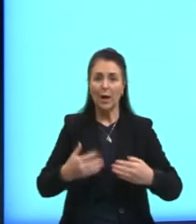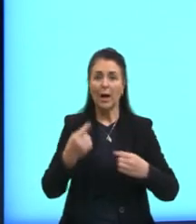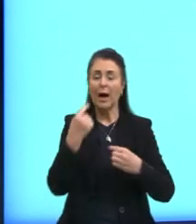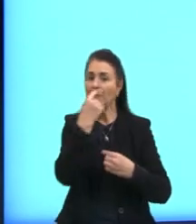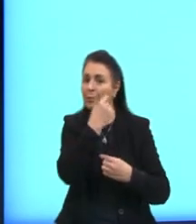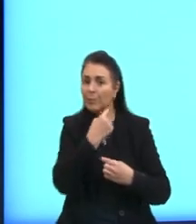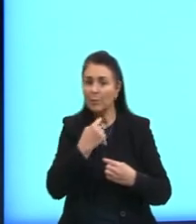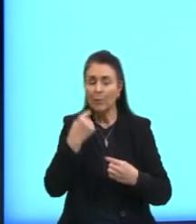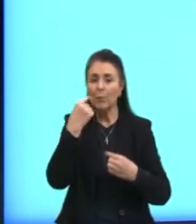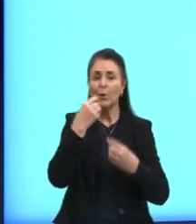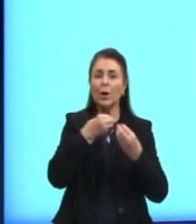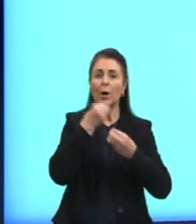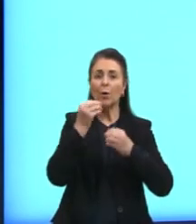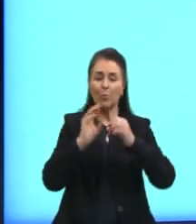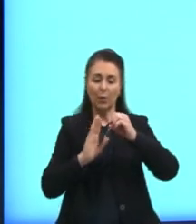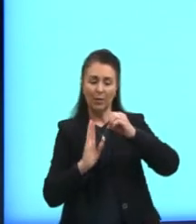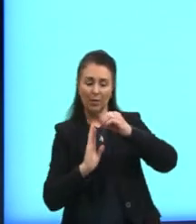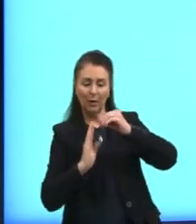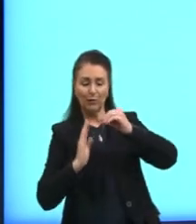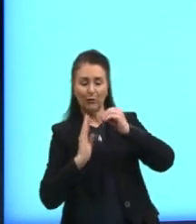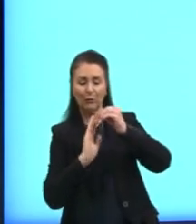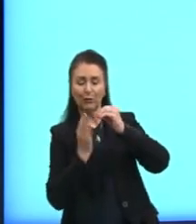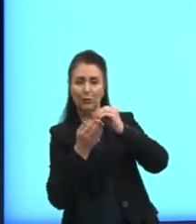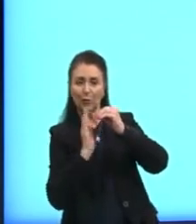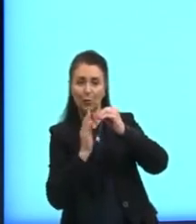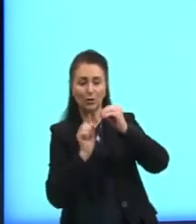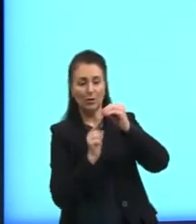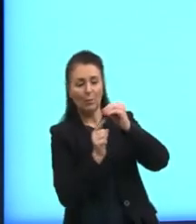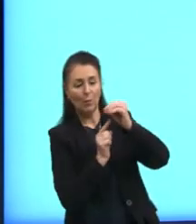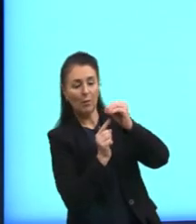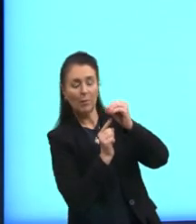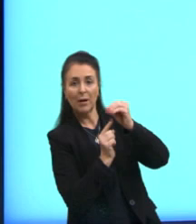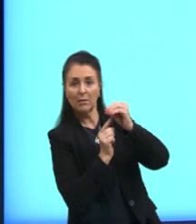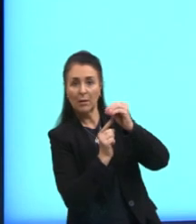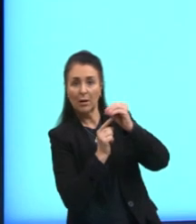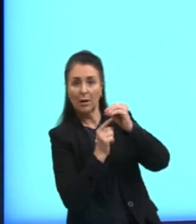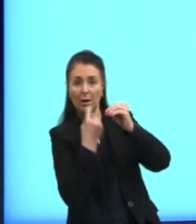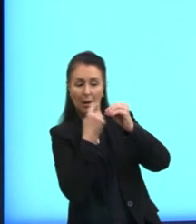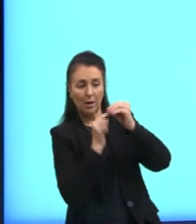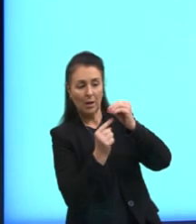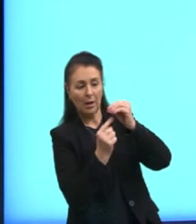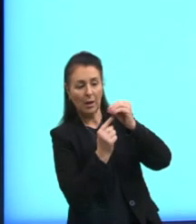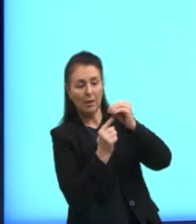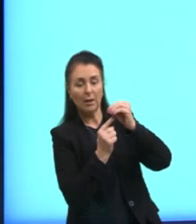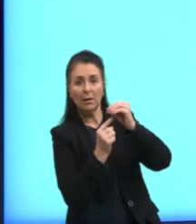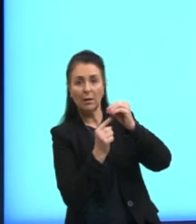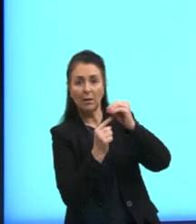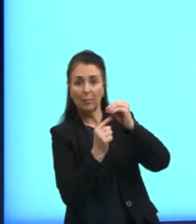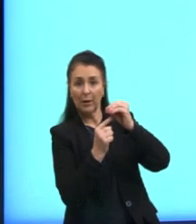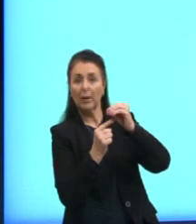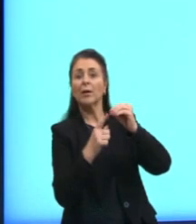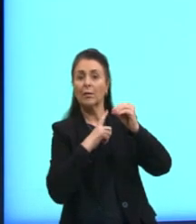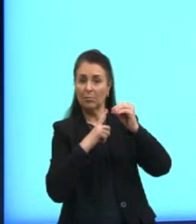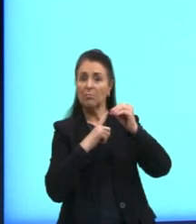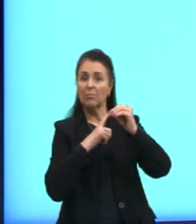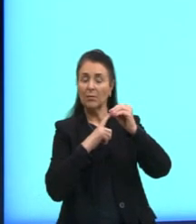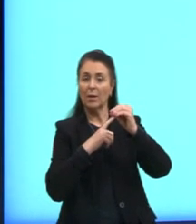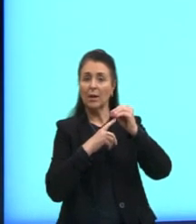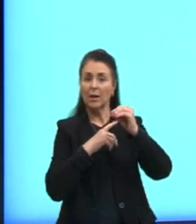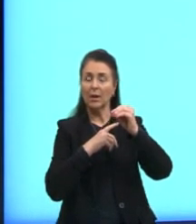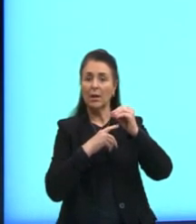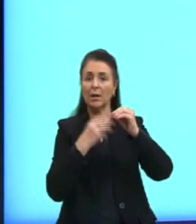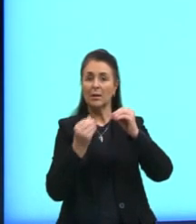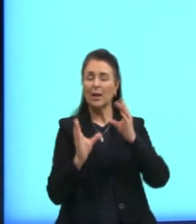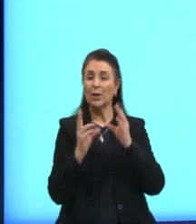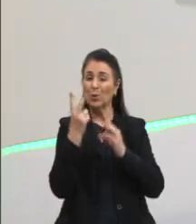condríctes vão ter a boca mais, aqui mais para baixo. Mais ventralmente. Então, tem esses dois grupos